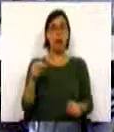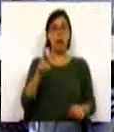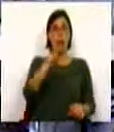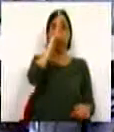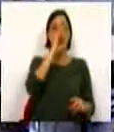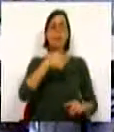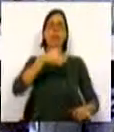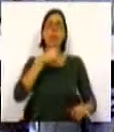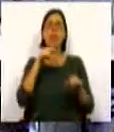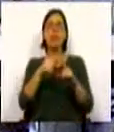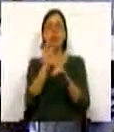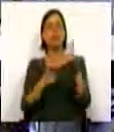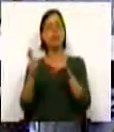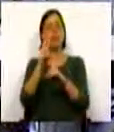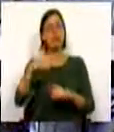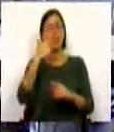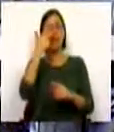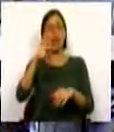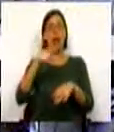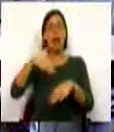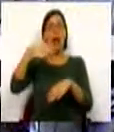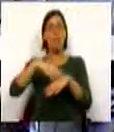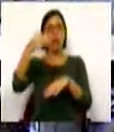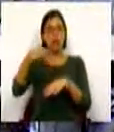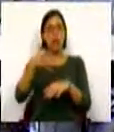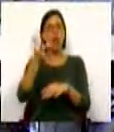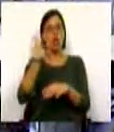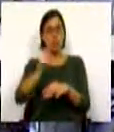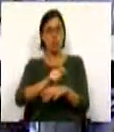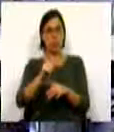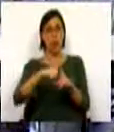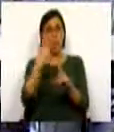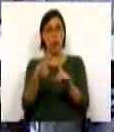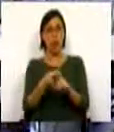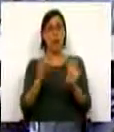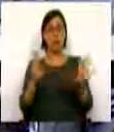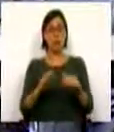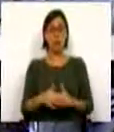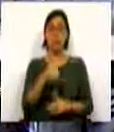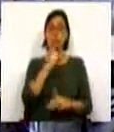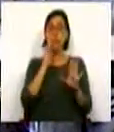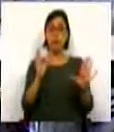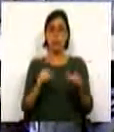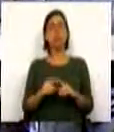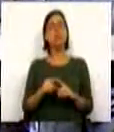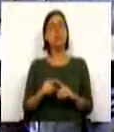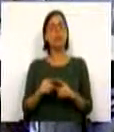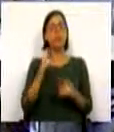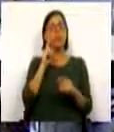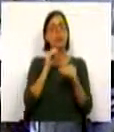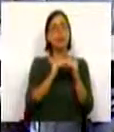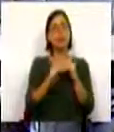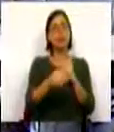governo decidiu aumentar a idade de reforma em 12 meses, num só ano, e em que decidiu aumentar o fator de